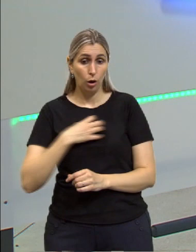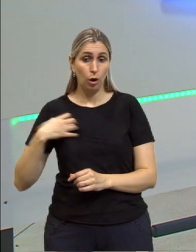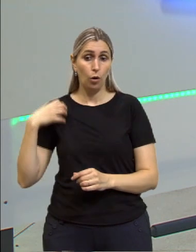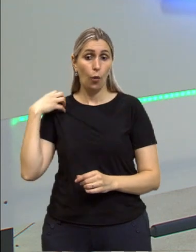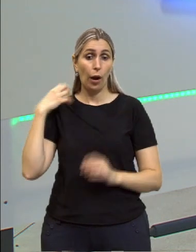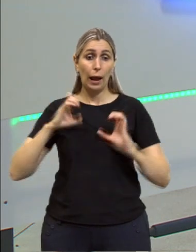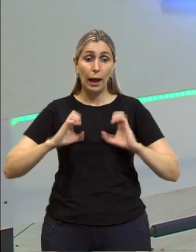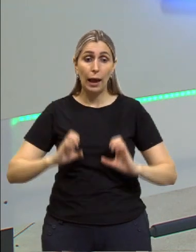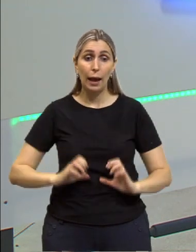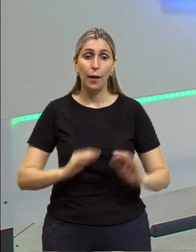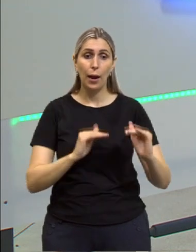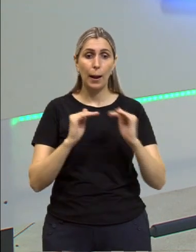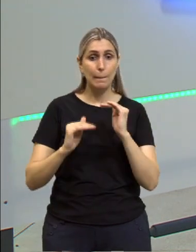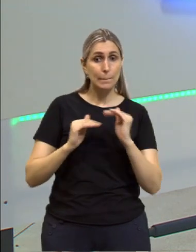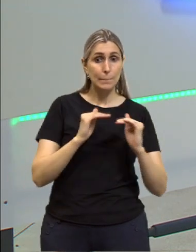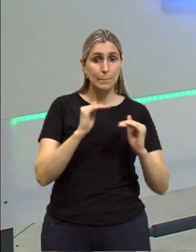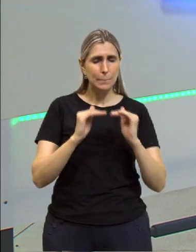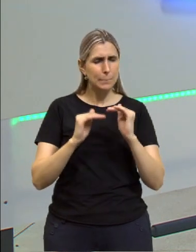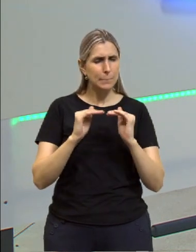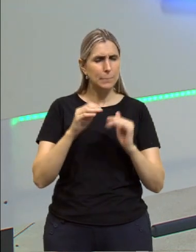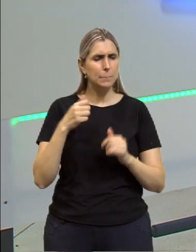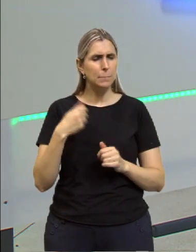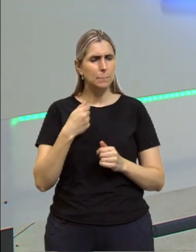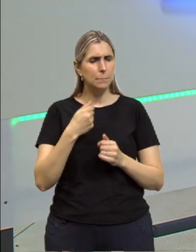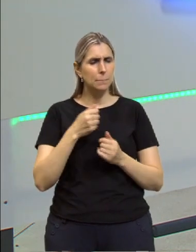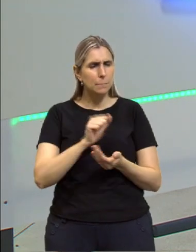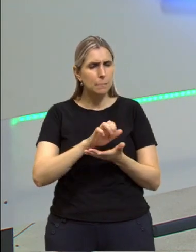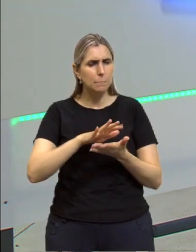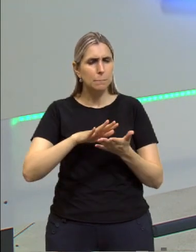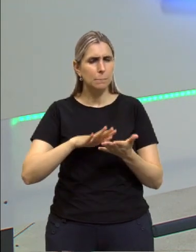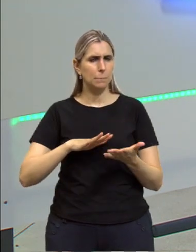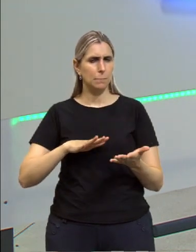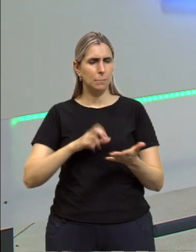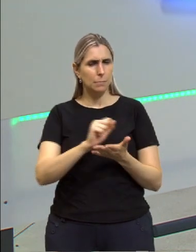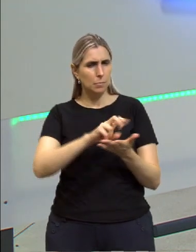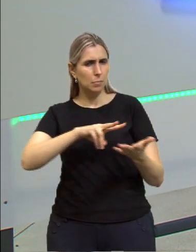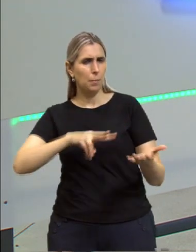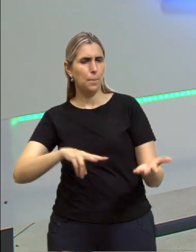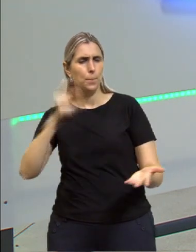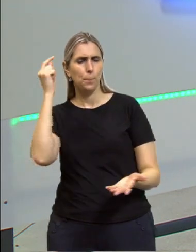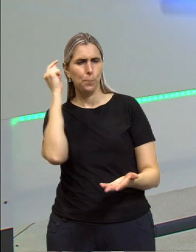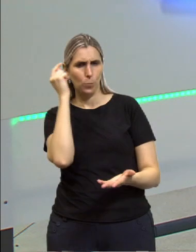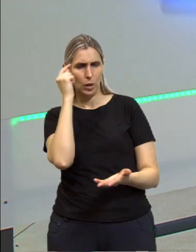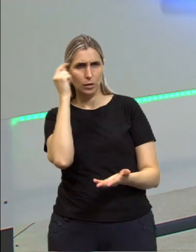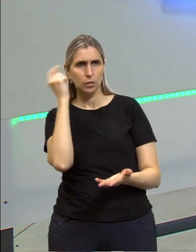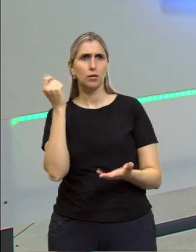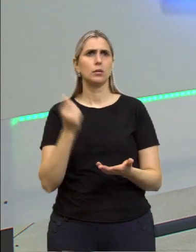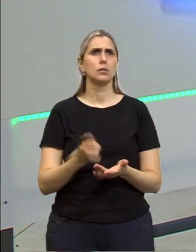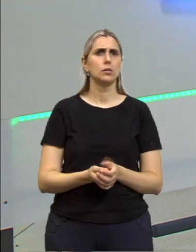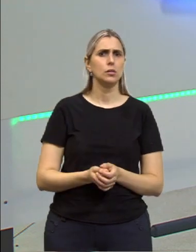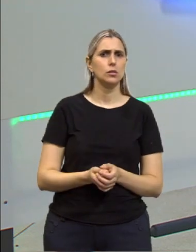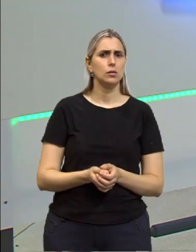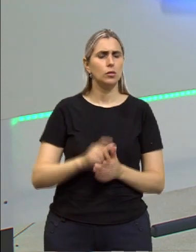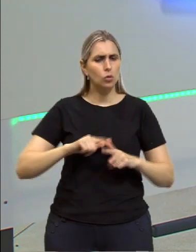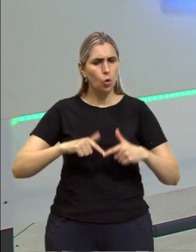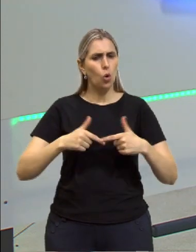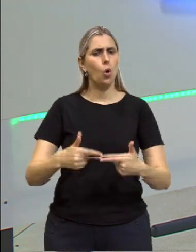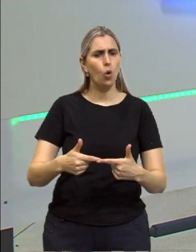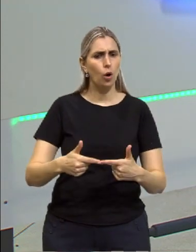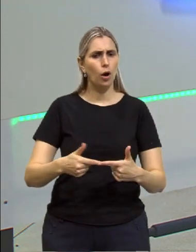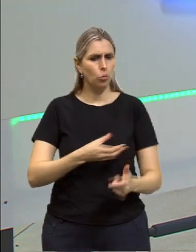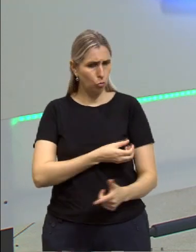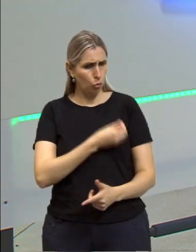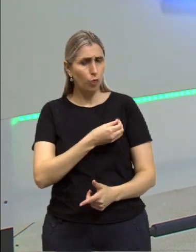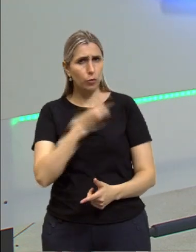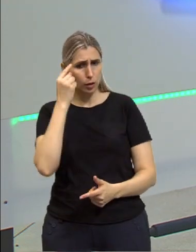equilíbrio. Então, você precisa avaliar. Para avaliar, você precisa fazer o quê? Pensar. Pensar as suas ações, pensar a sua